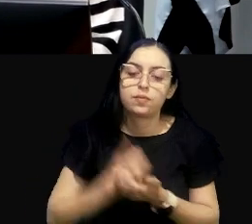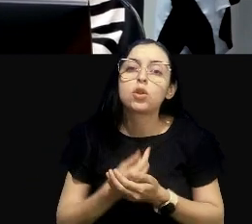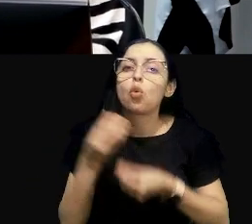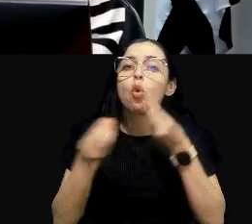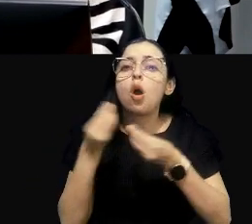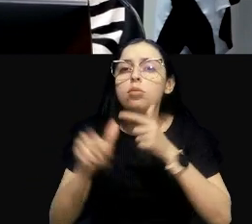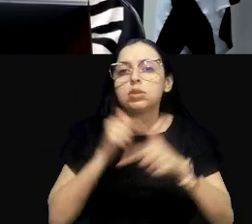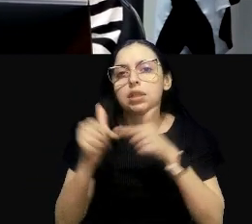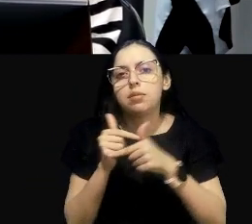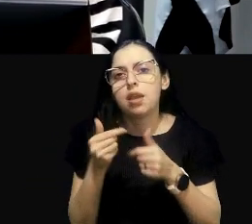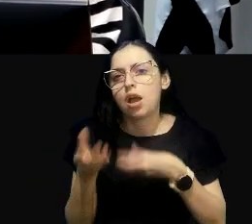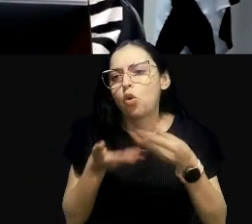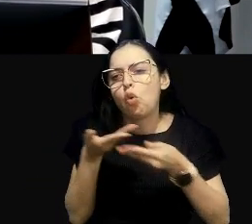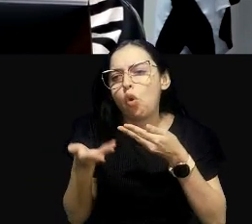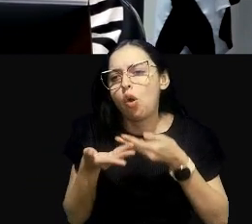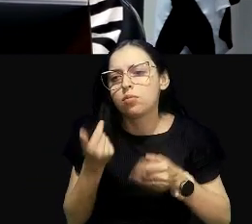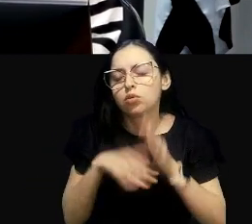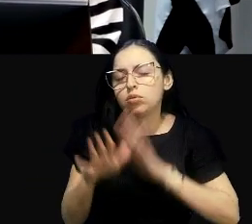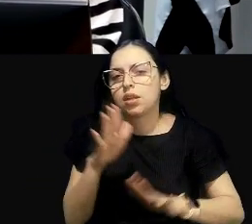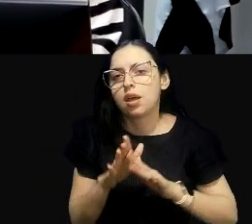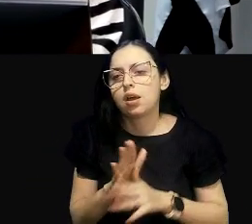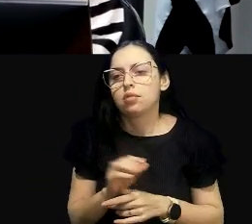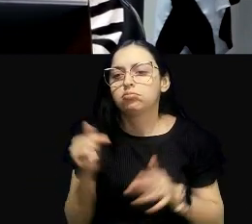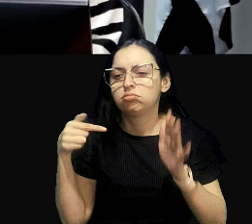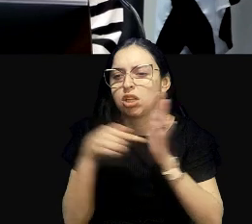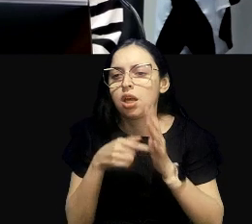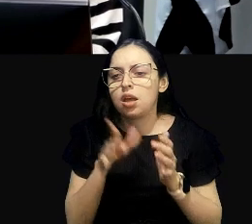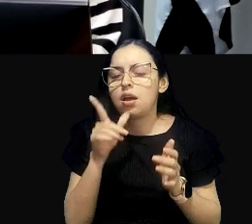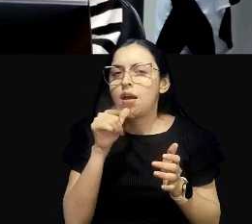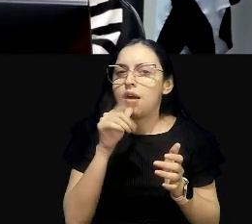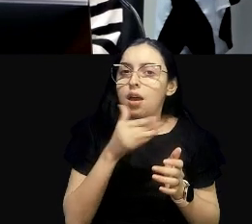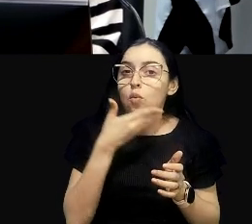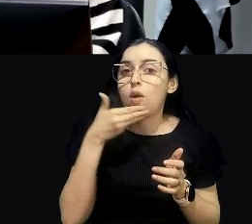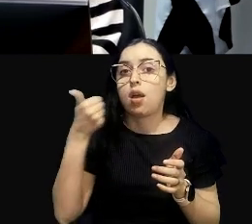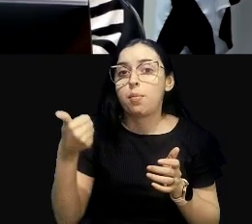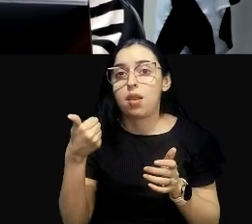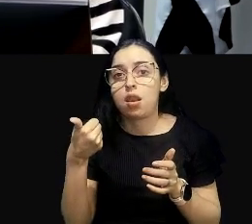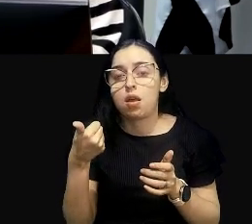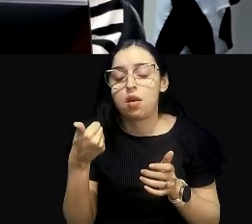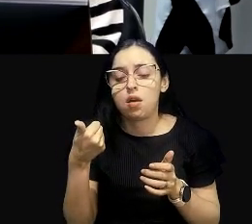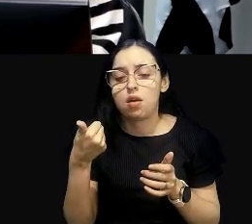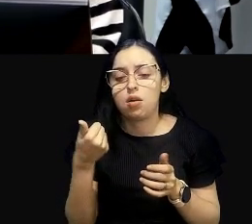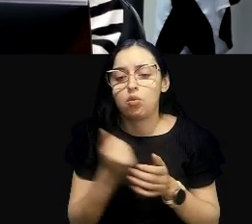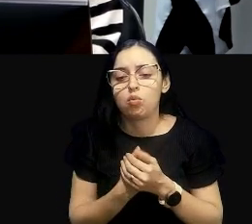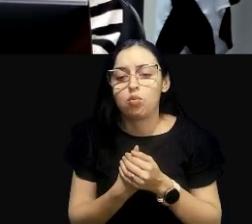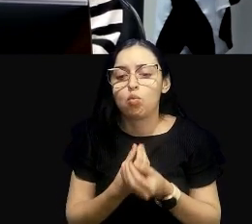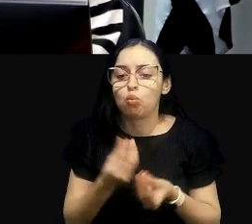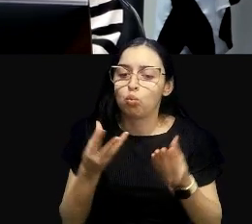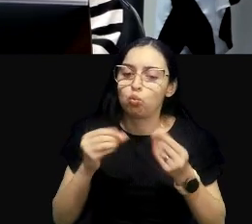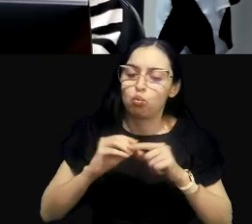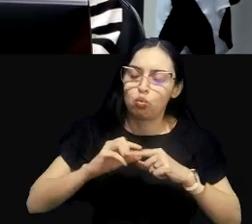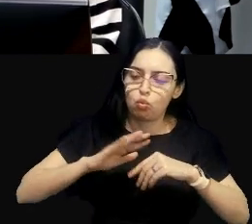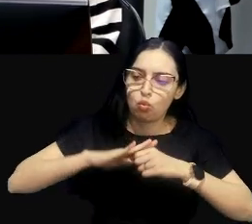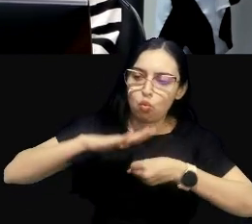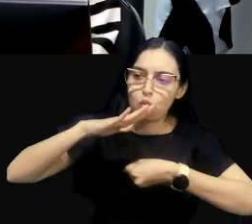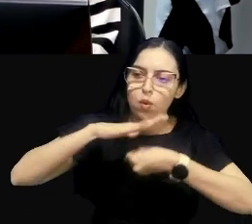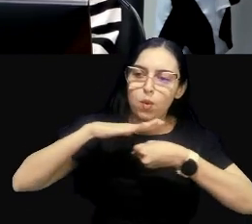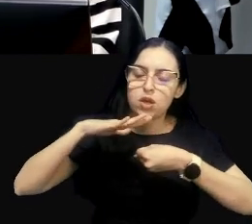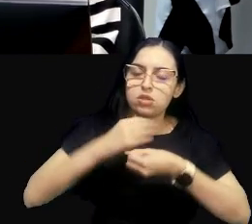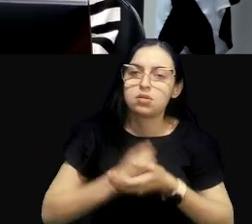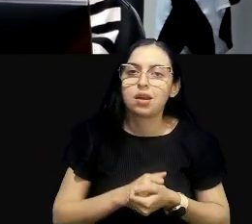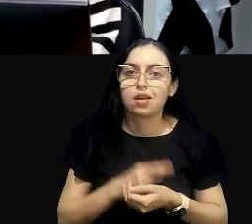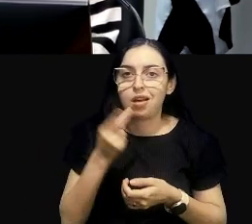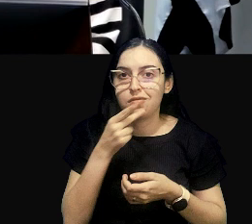Em relação à água, quantidade, qualidade, né, que até vai ser a parte, fala do professor